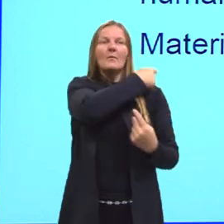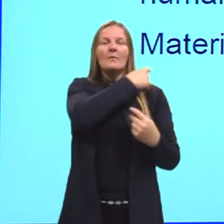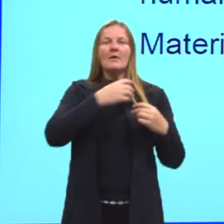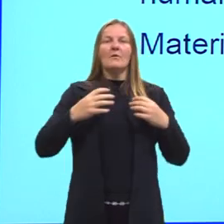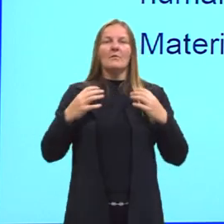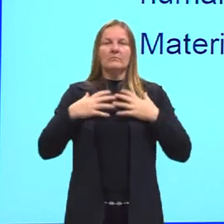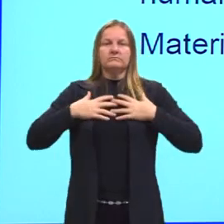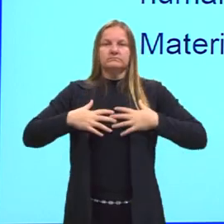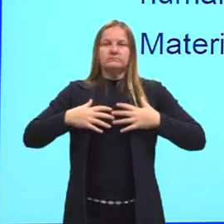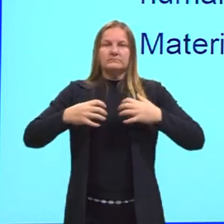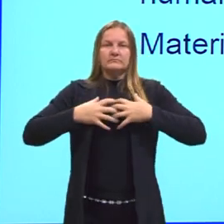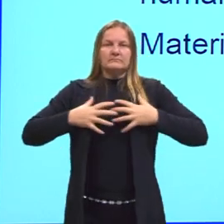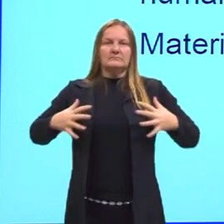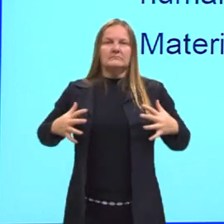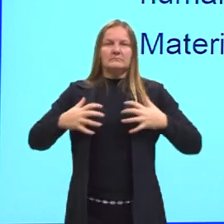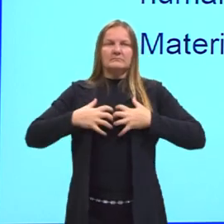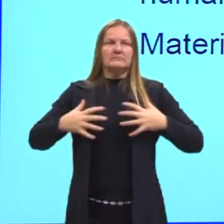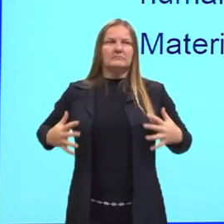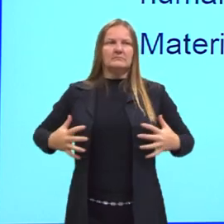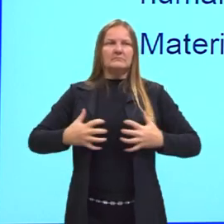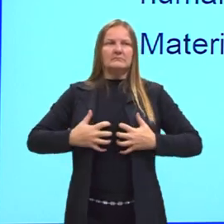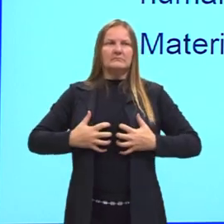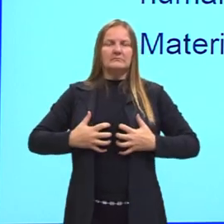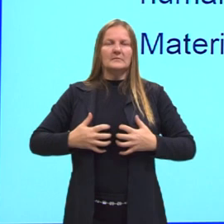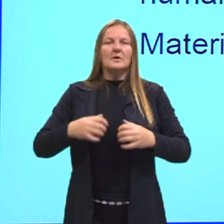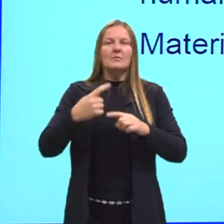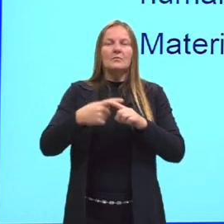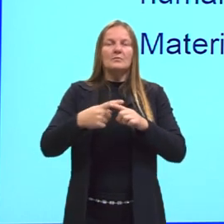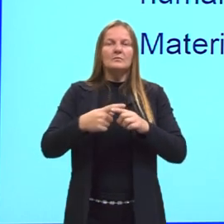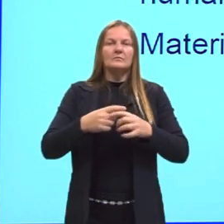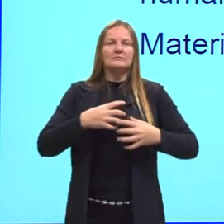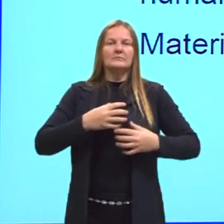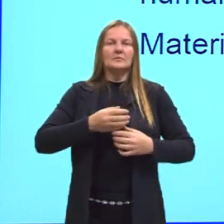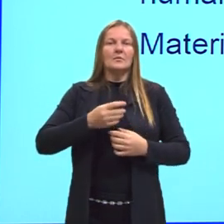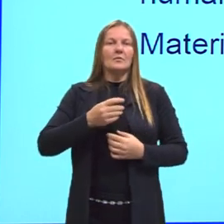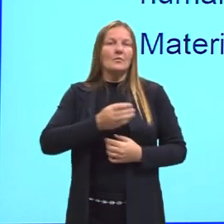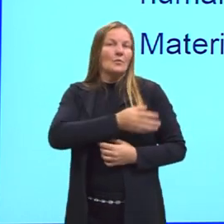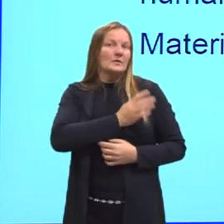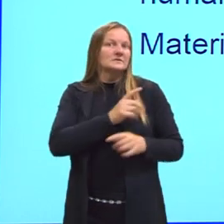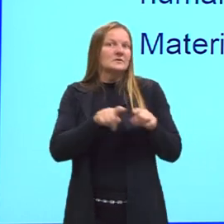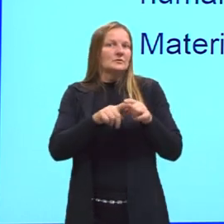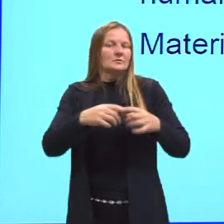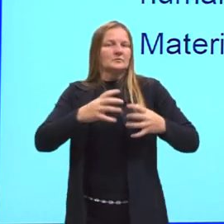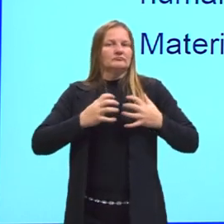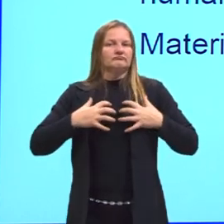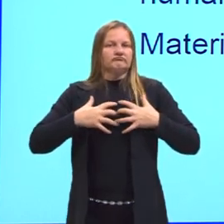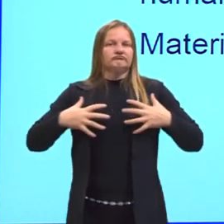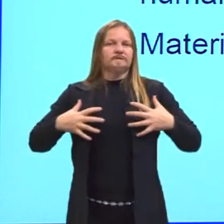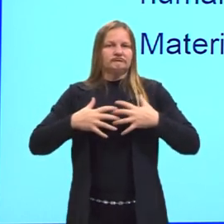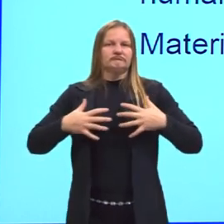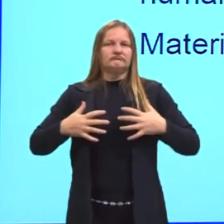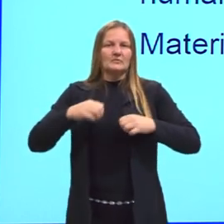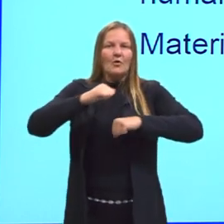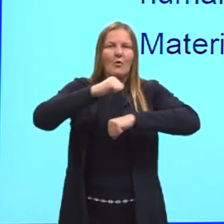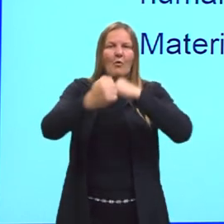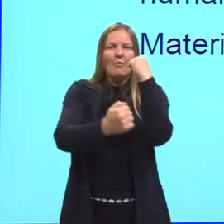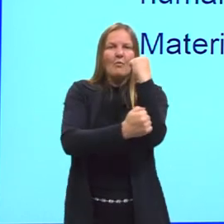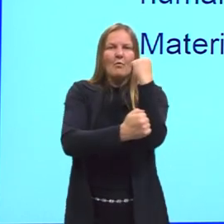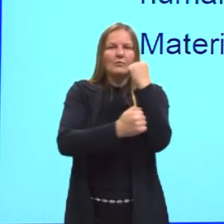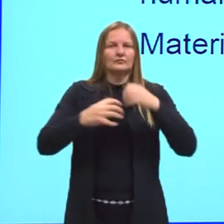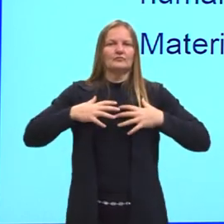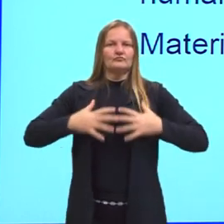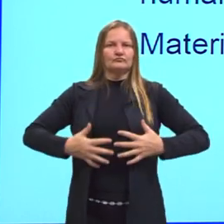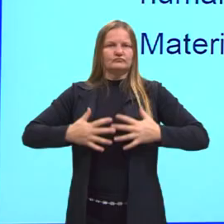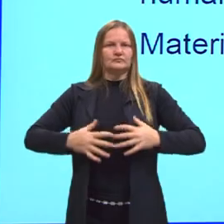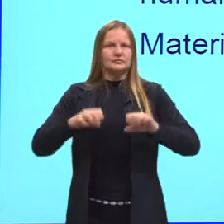então, vai atuar tanto na sustentação dos músculos para nós nos mantermos eretos, por exemplo, e tanto na proteção